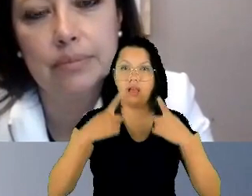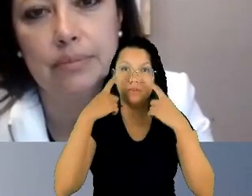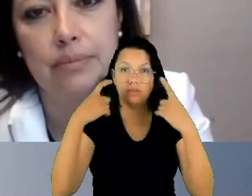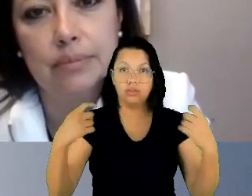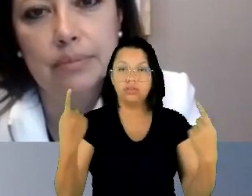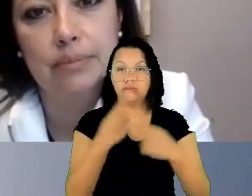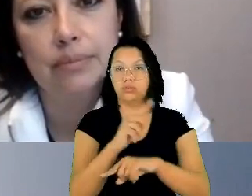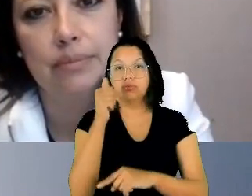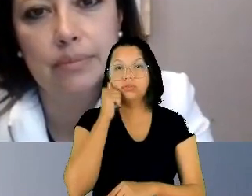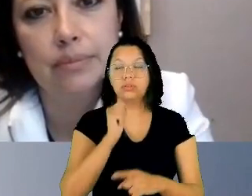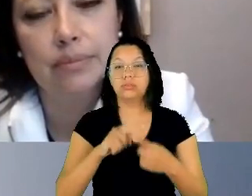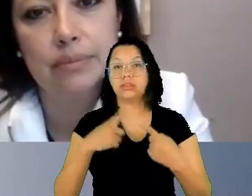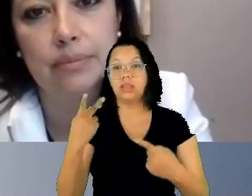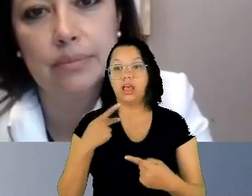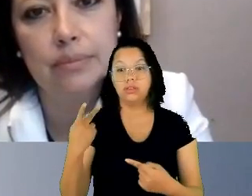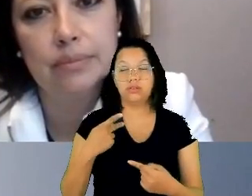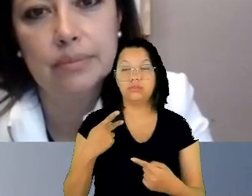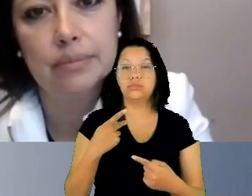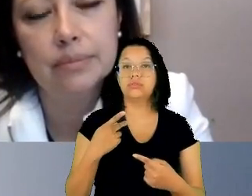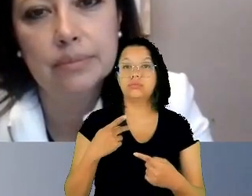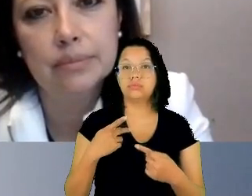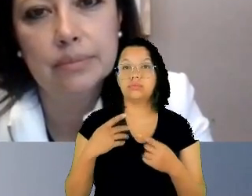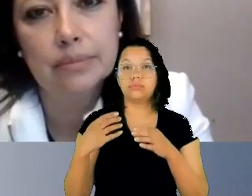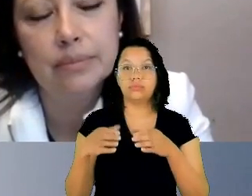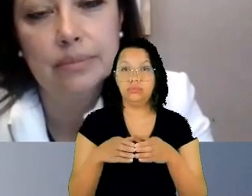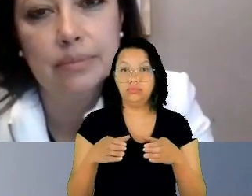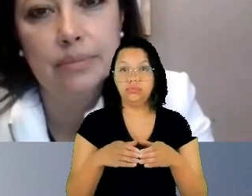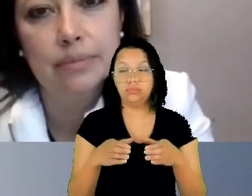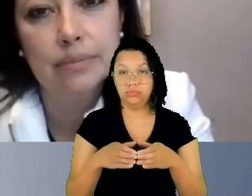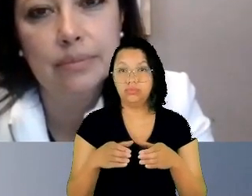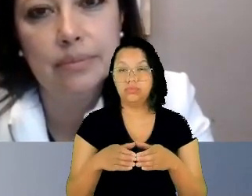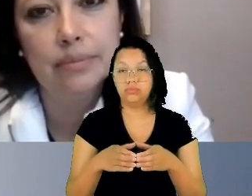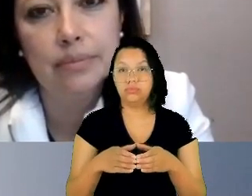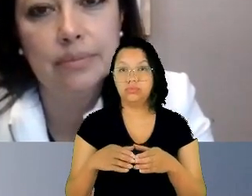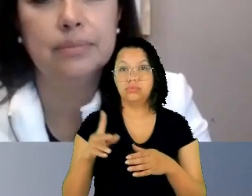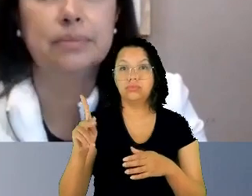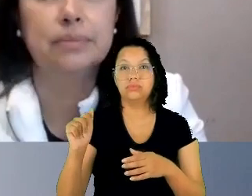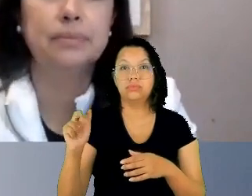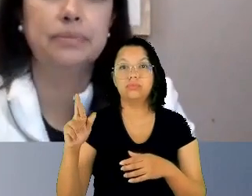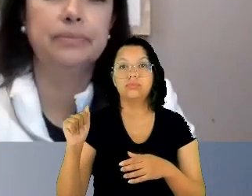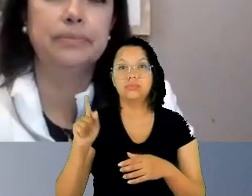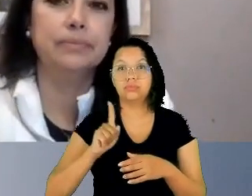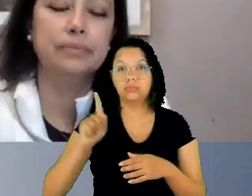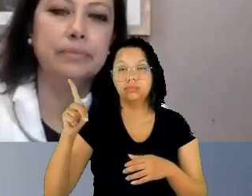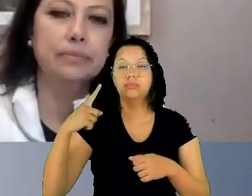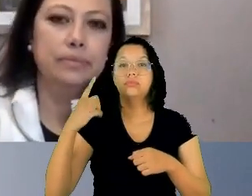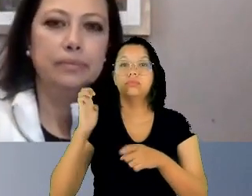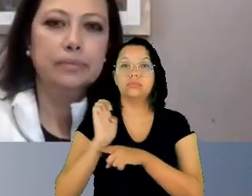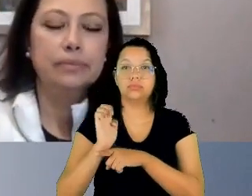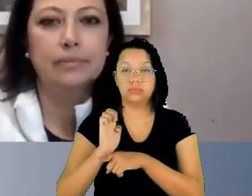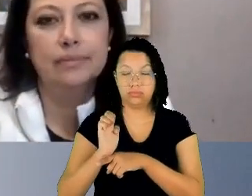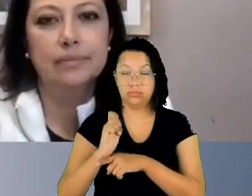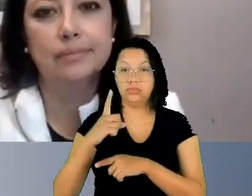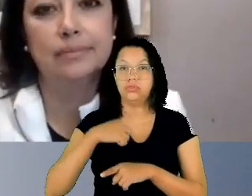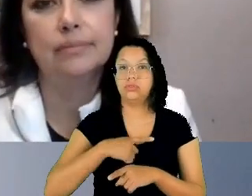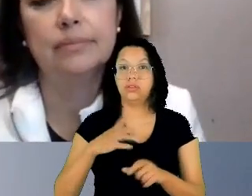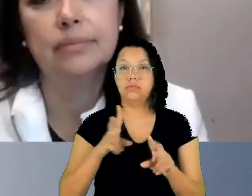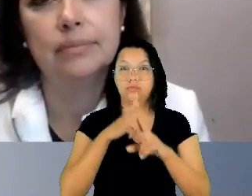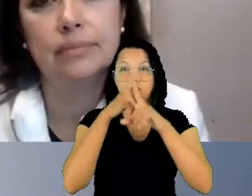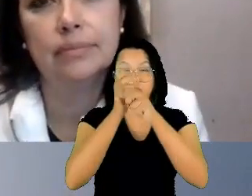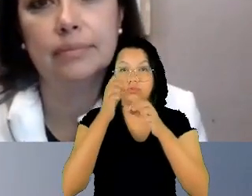Pará o primeiro tratado com força jurídica vinculante do mundo a enfrentar